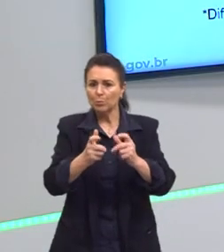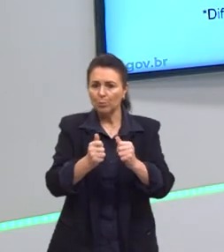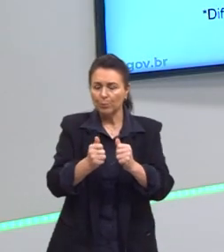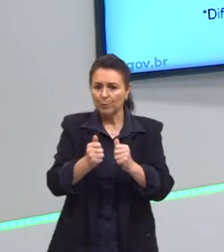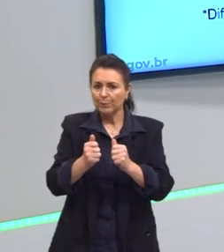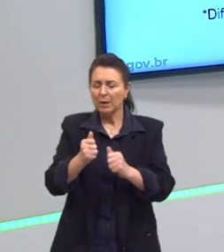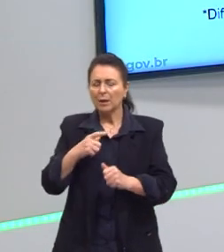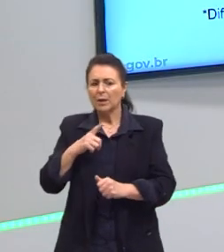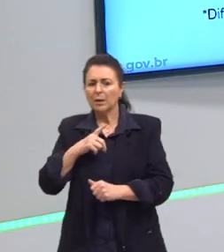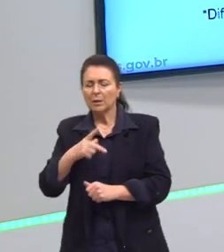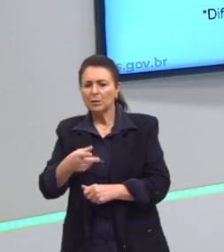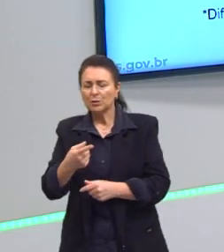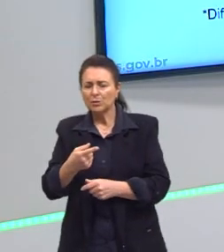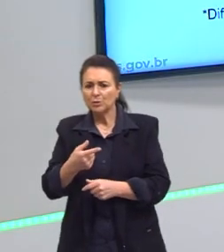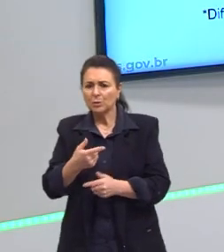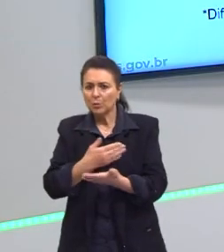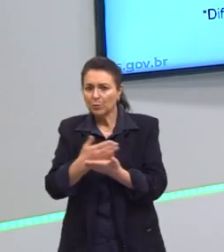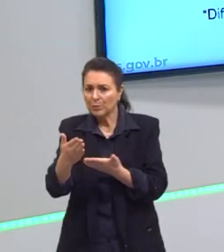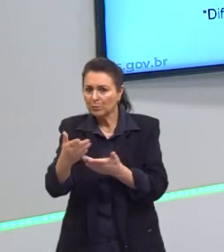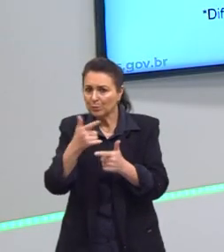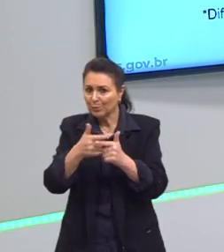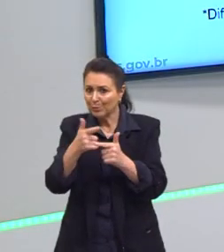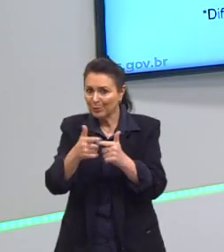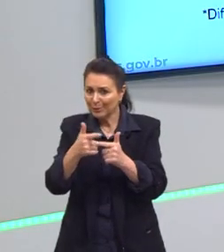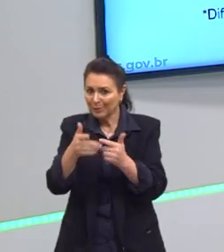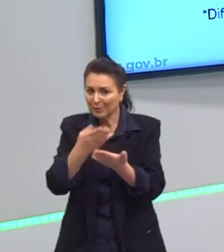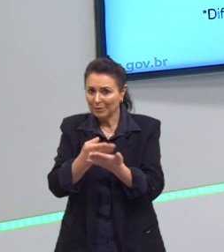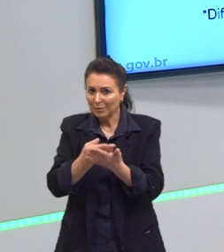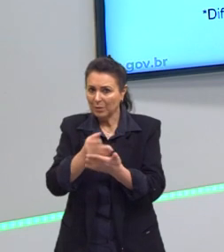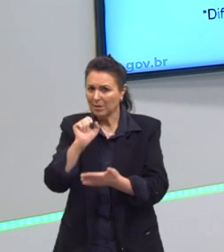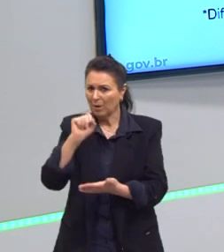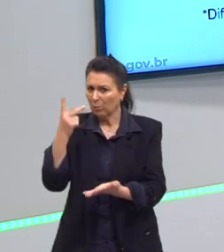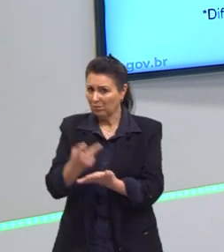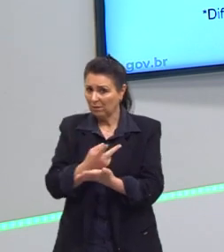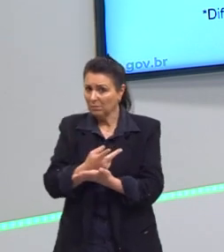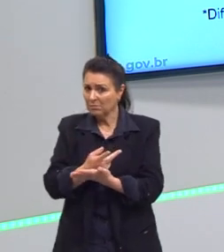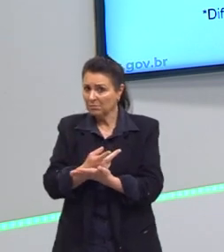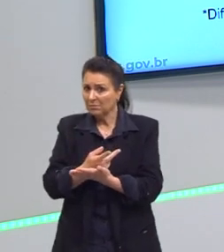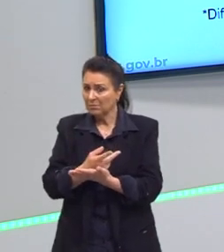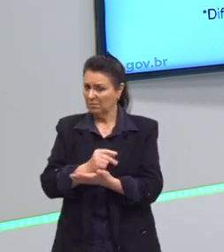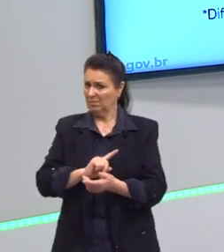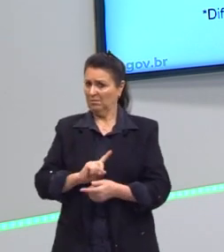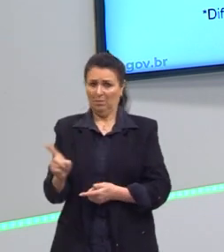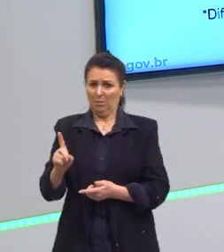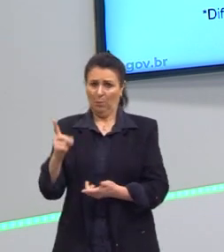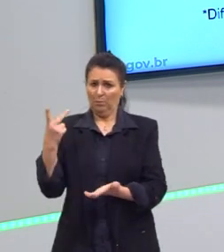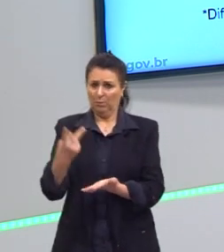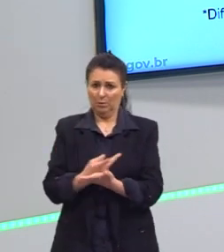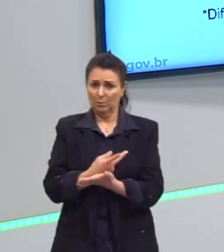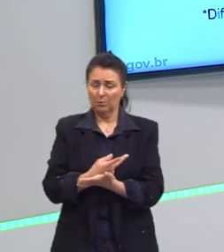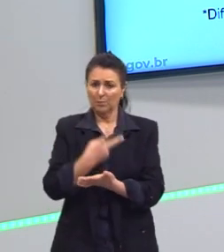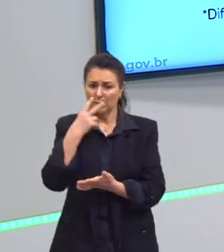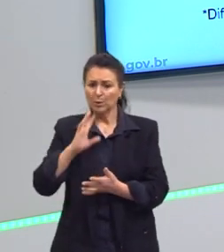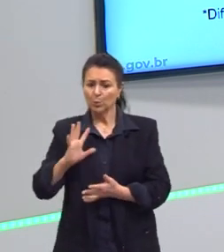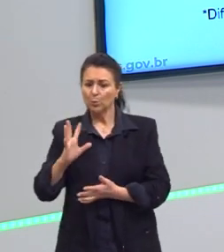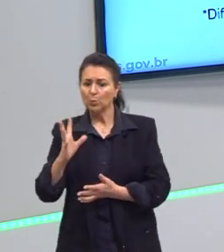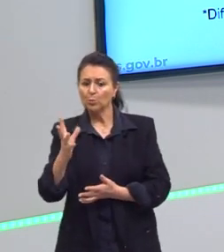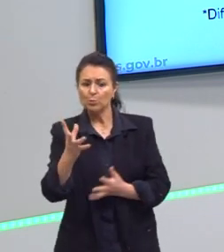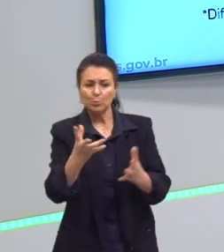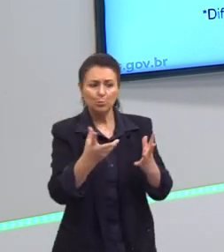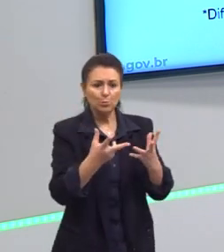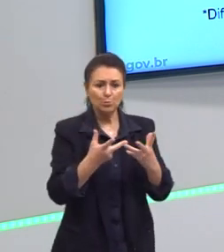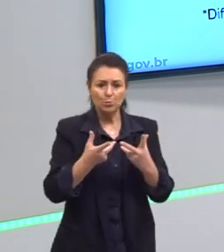início da nossa problema. Isso aconteceu? Será que aconteceu? Me parece que o consumo está fazendo alguns